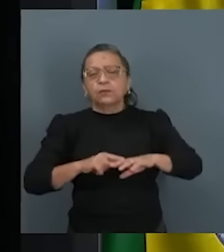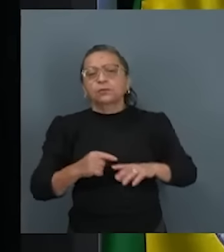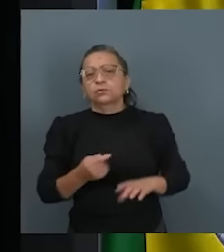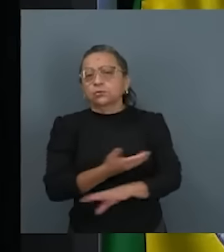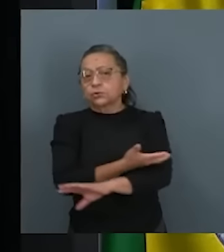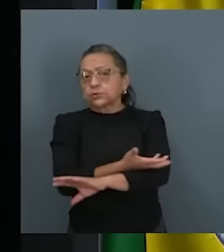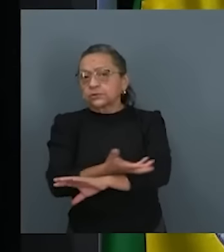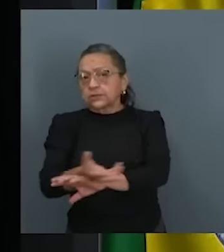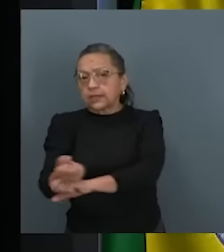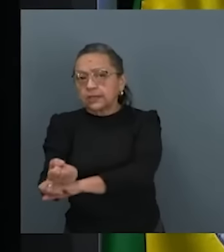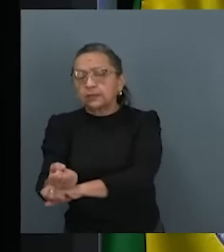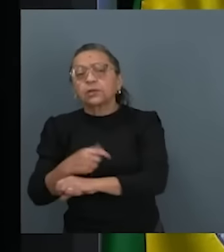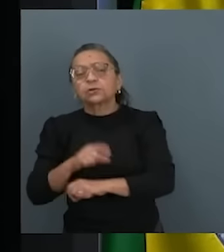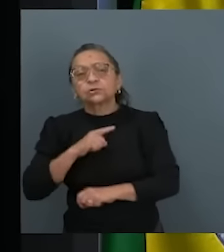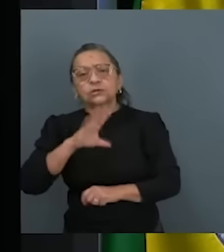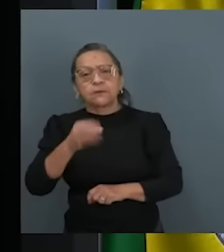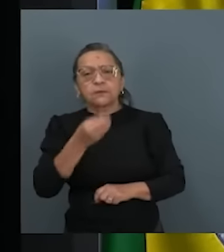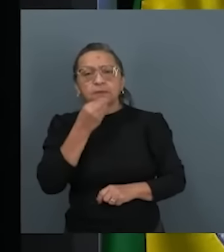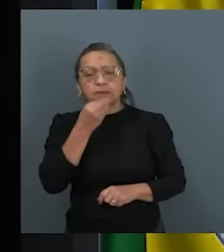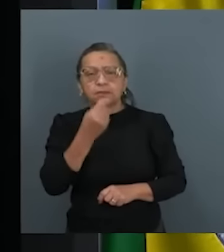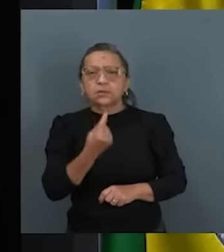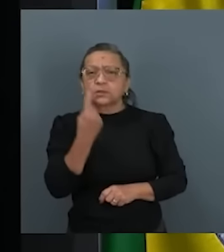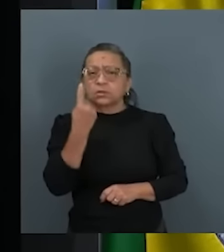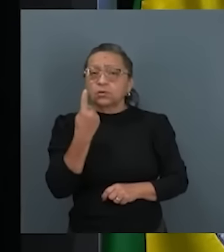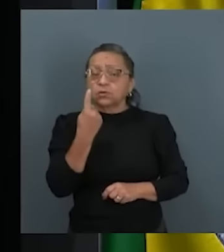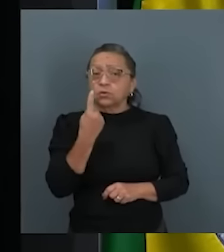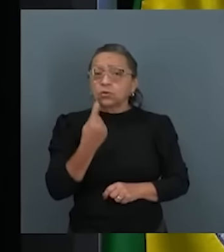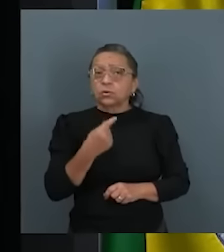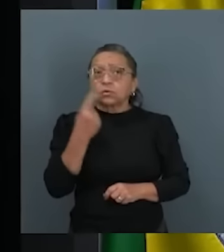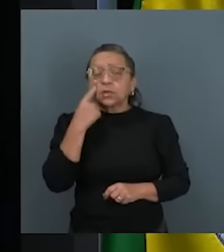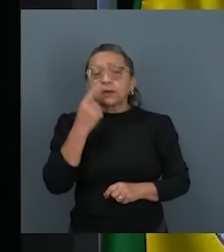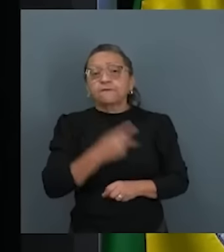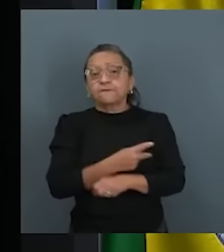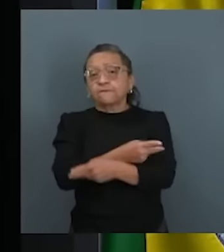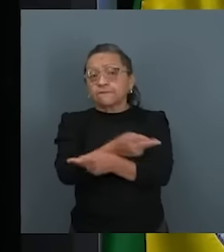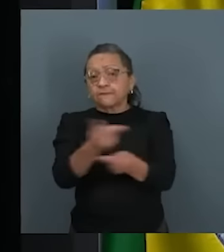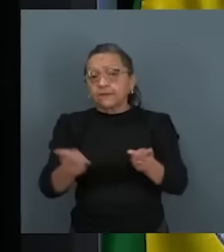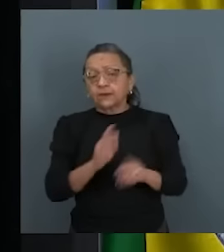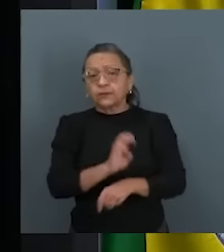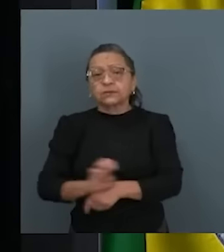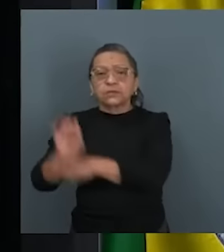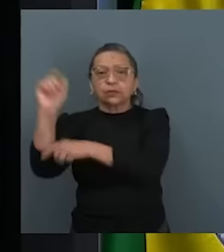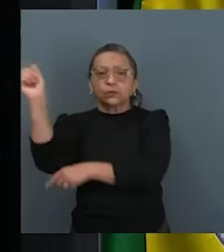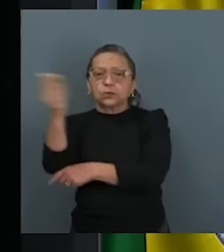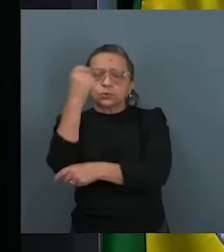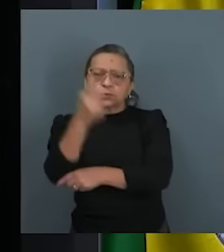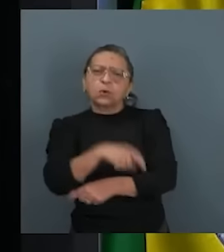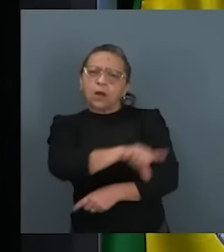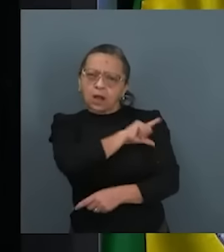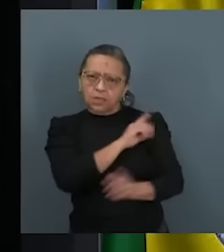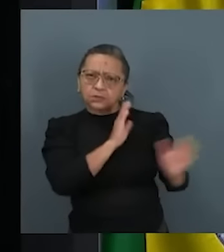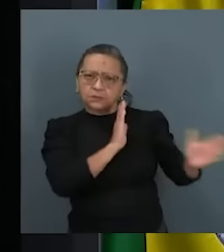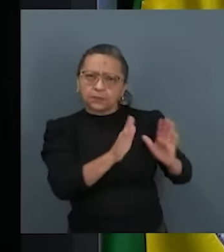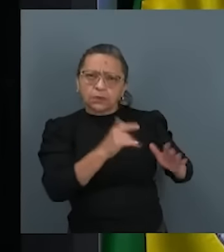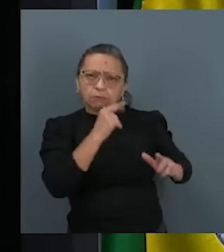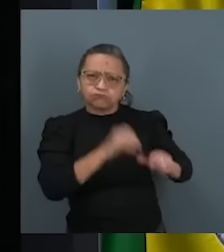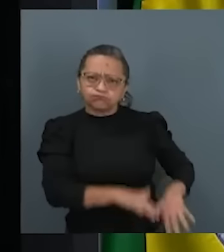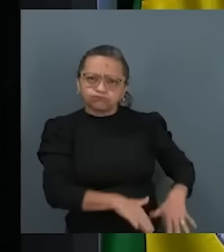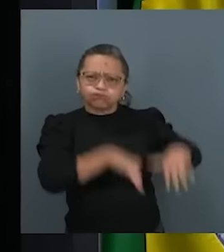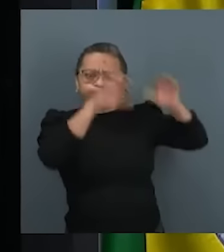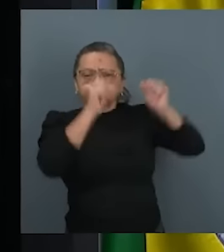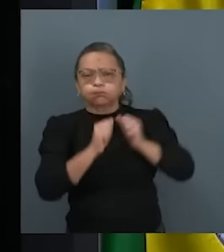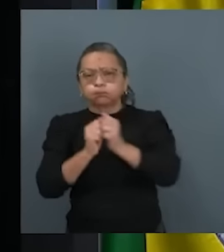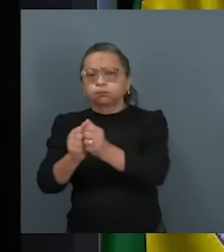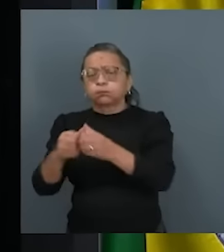Eu tive a oportunidade, em uma diligência, visitar o estado do Rio Grande do Sul, no período de enchente, junto com os